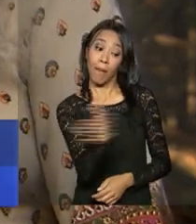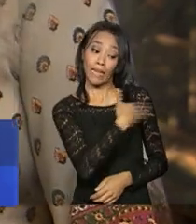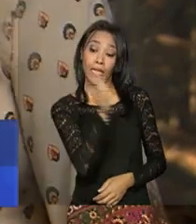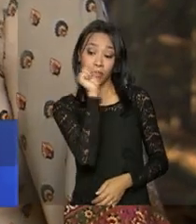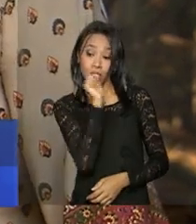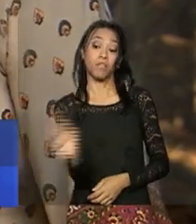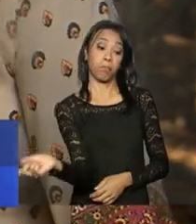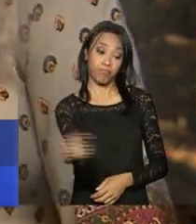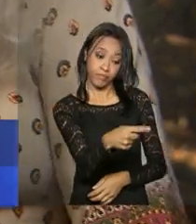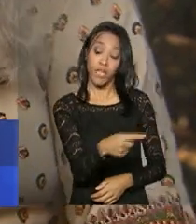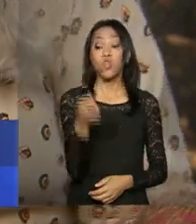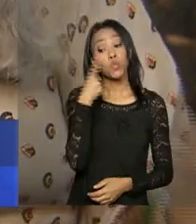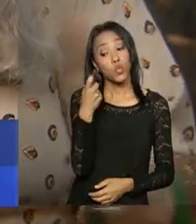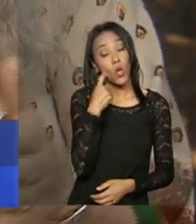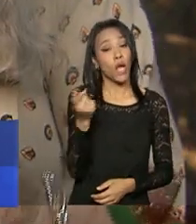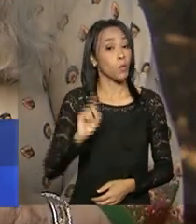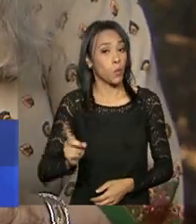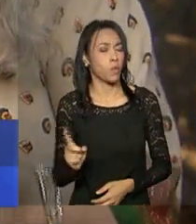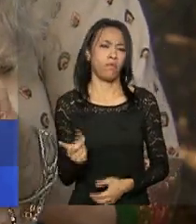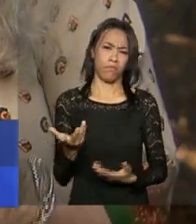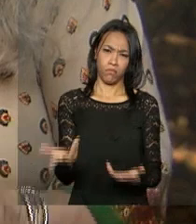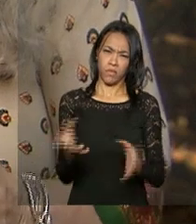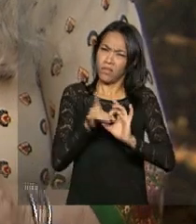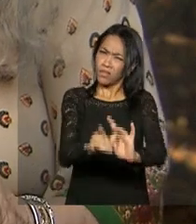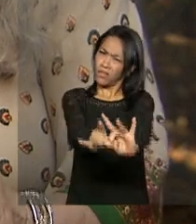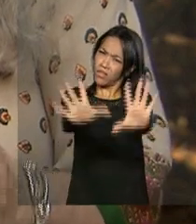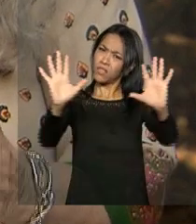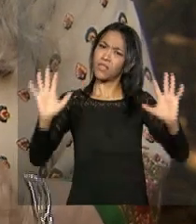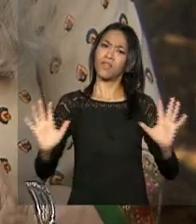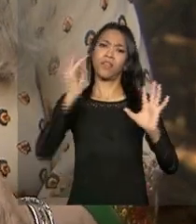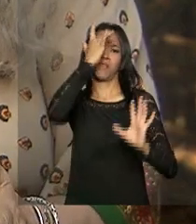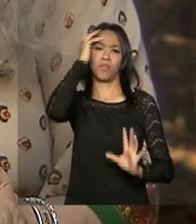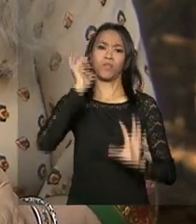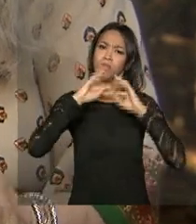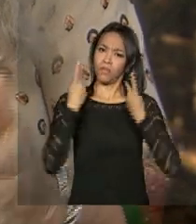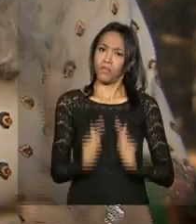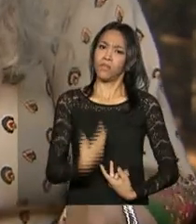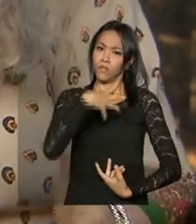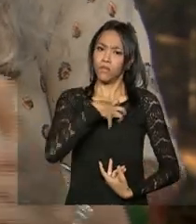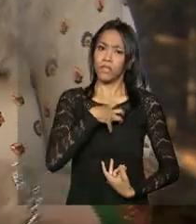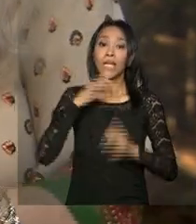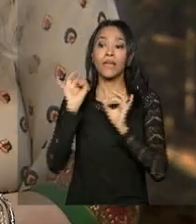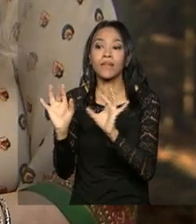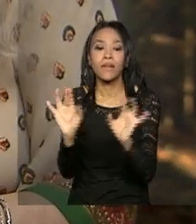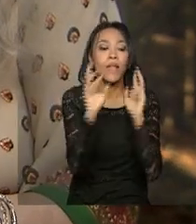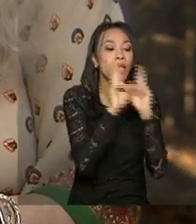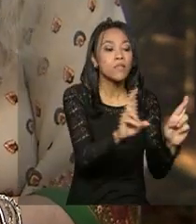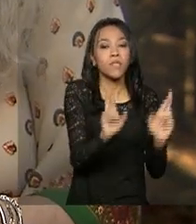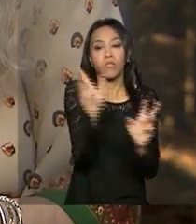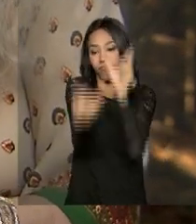menina, você não pode chorar, é você deixar as pessoas serem humanas. Cada um com as suas